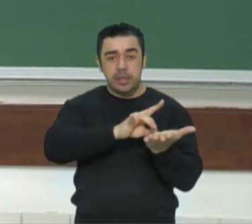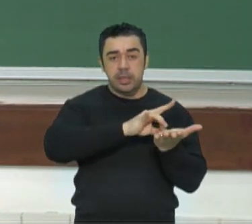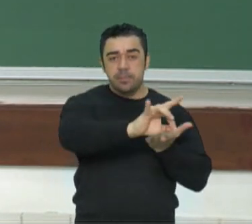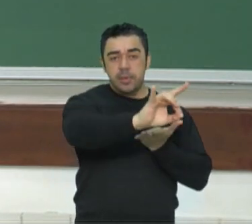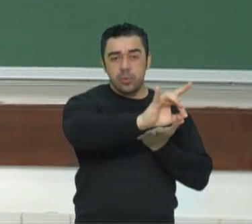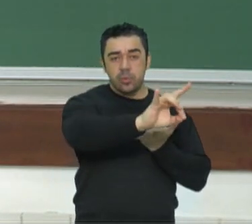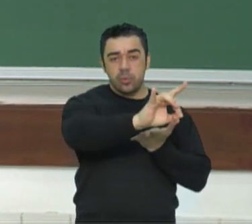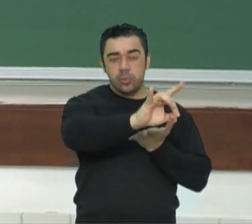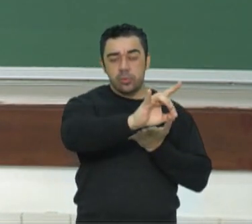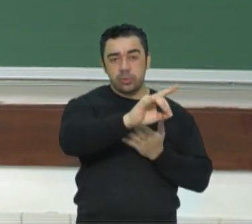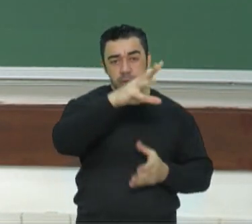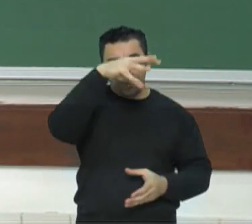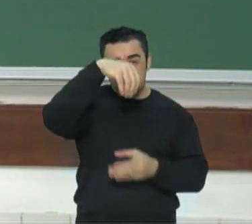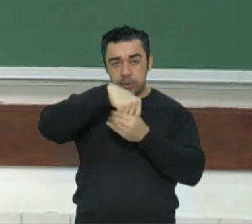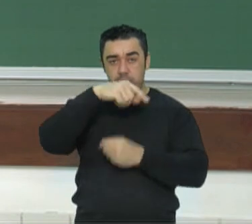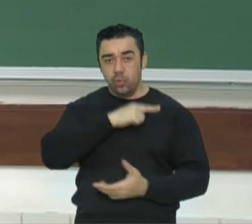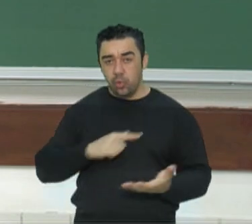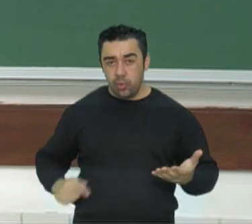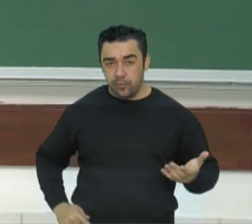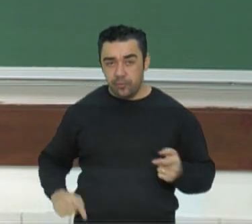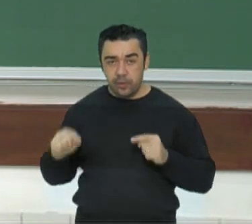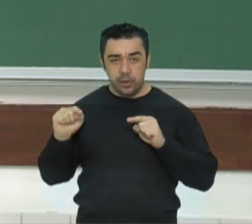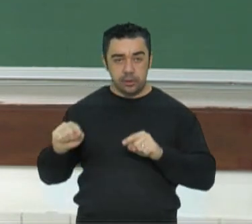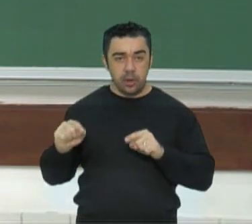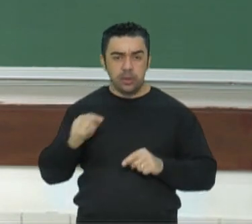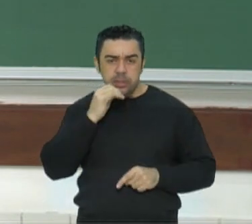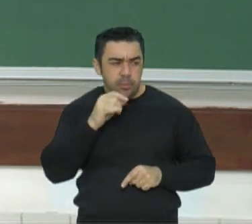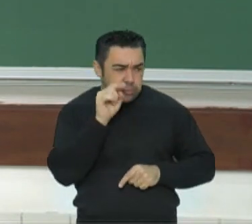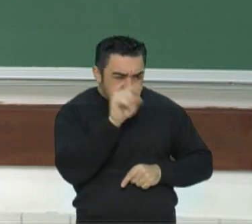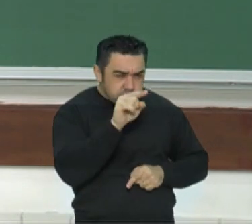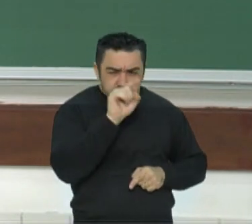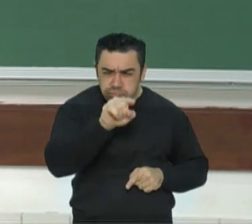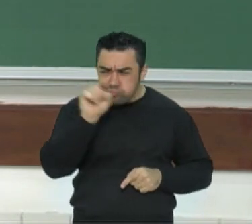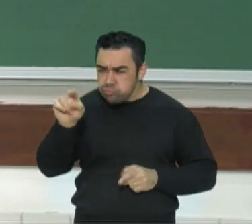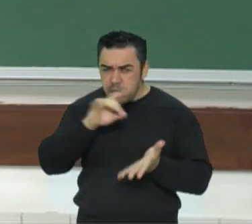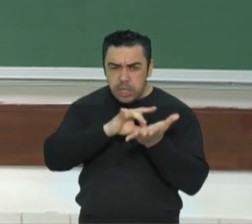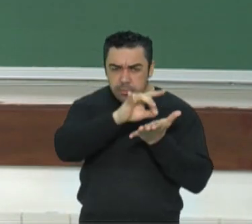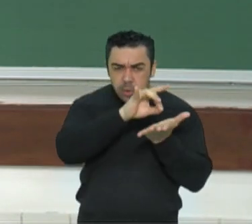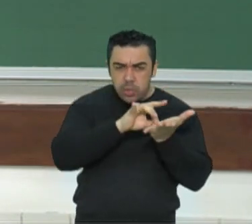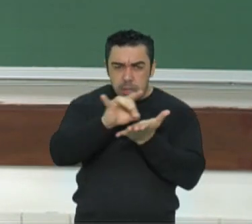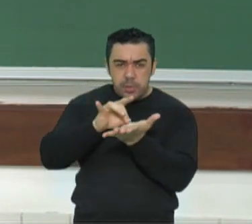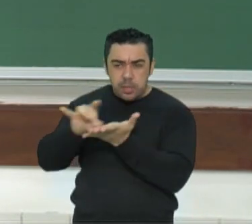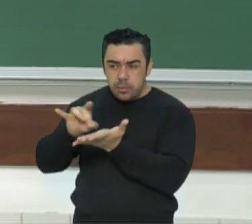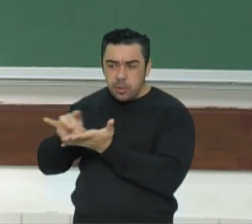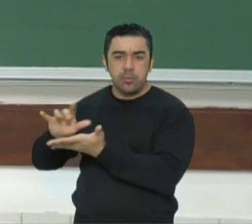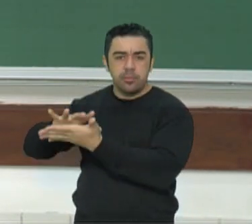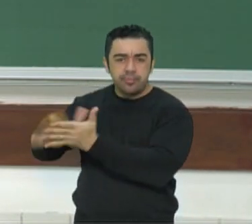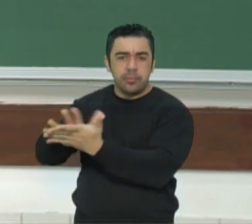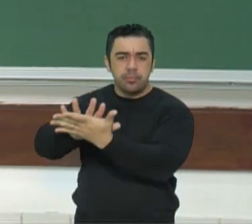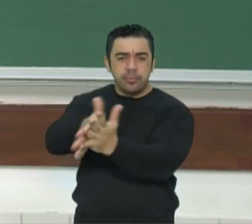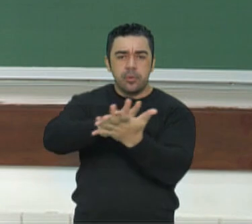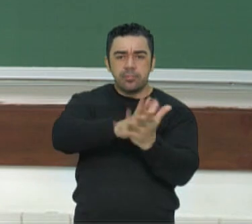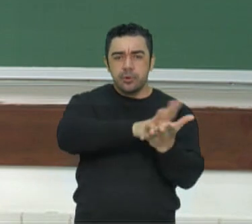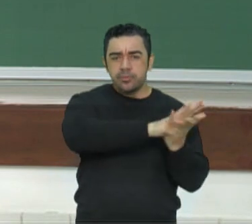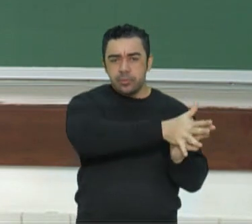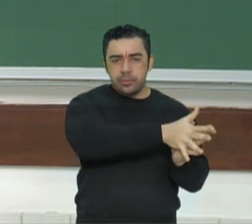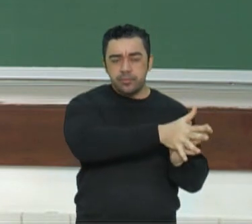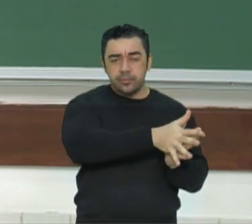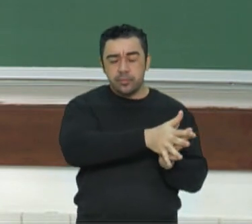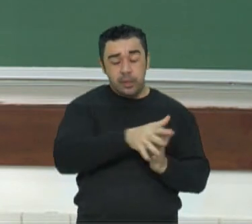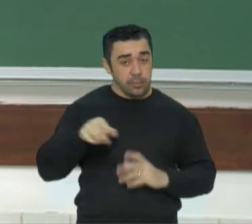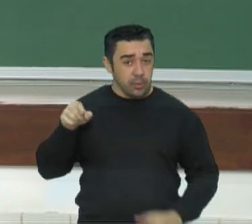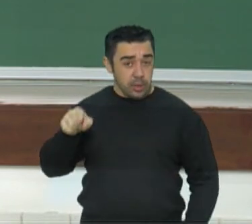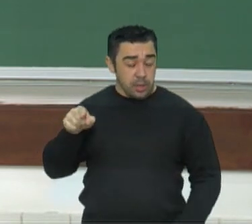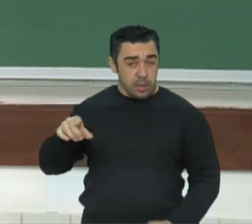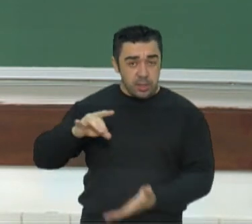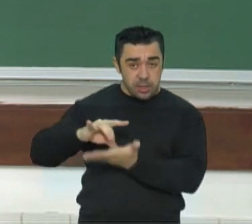esses governos há necessidade de se eleger inimigos e esses inimigos, responsáveis pelos problemas do país, precisavam ser